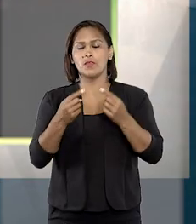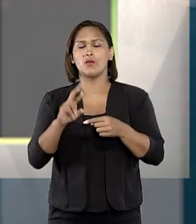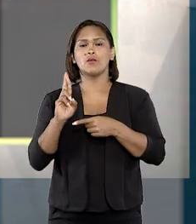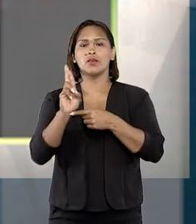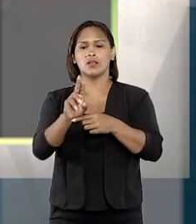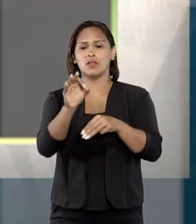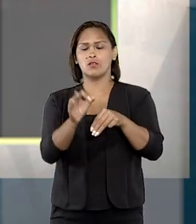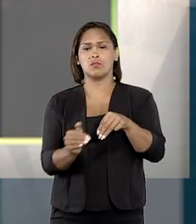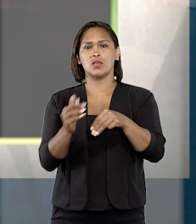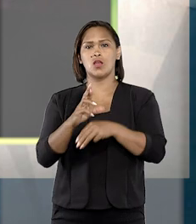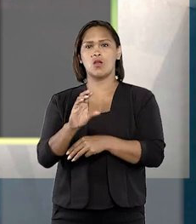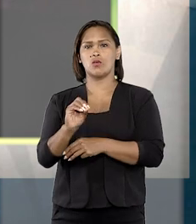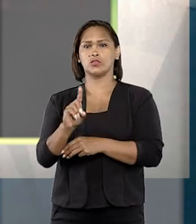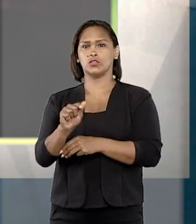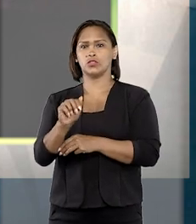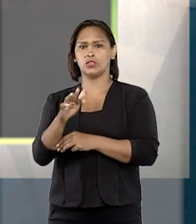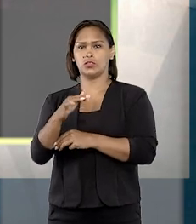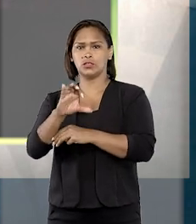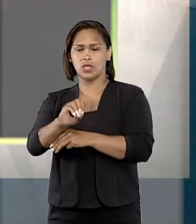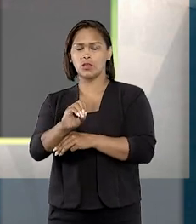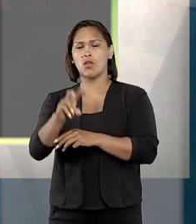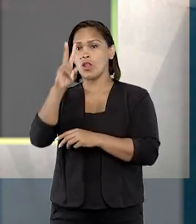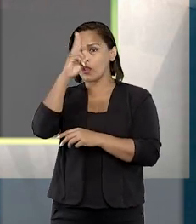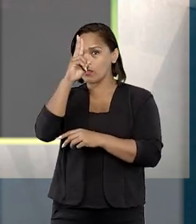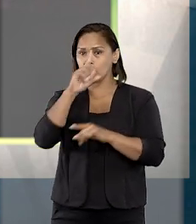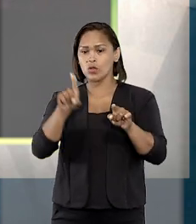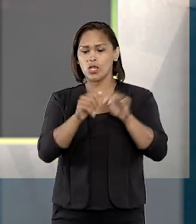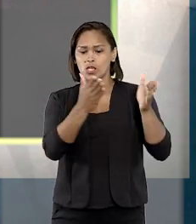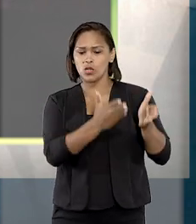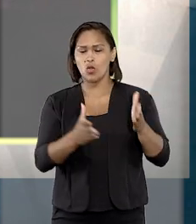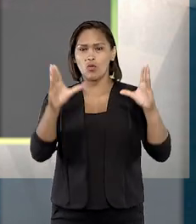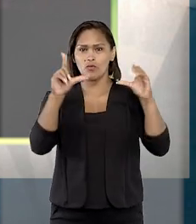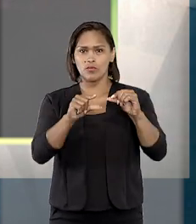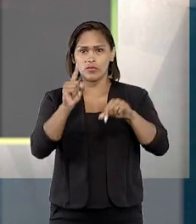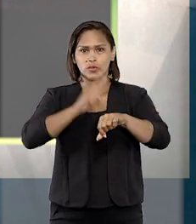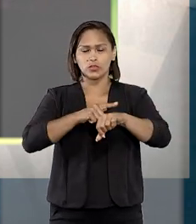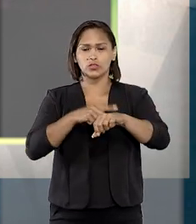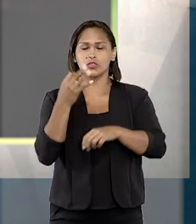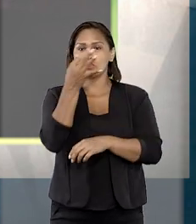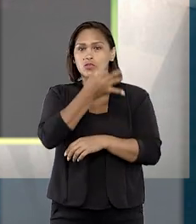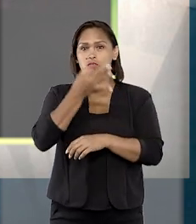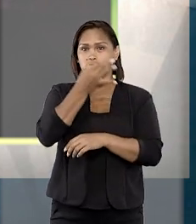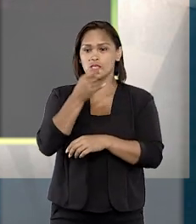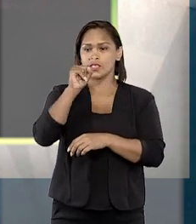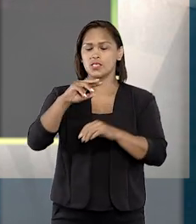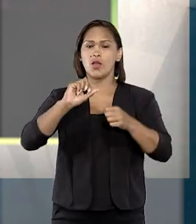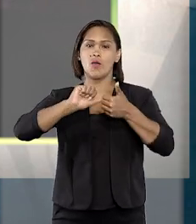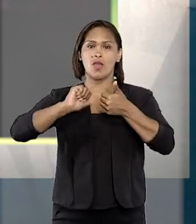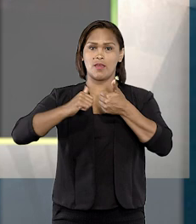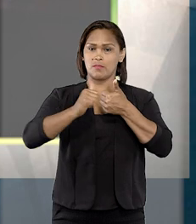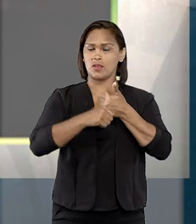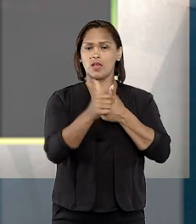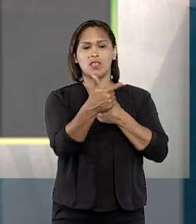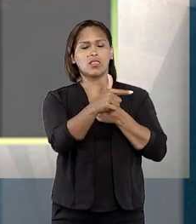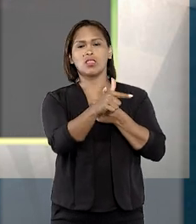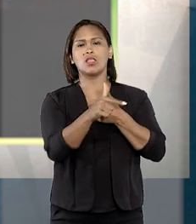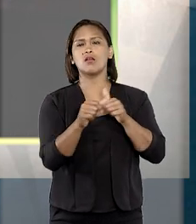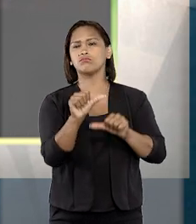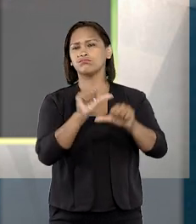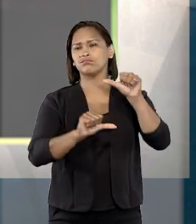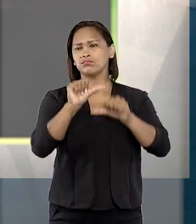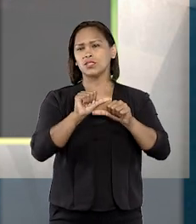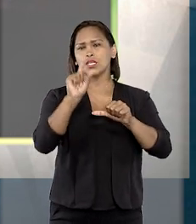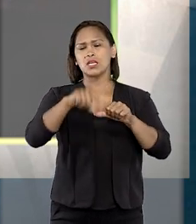O relator ministro Rogério Schietti Cruz ressaltou que o tempo reduzido de sustentação oral em plenário não